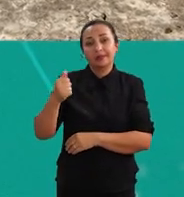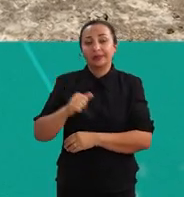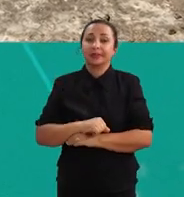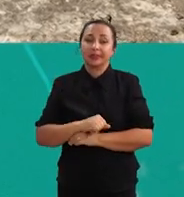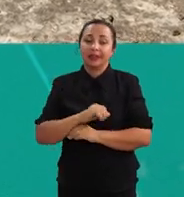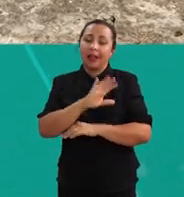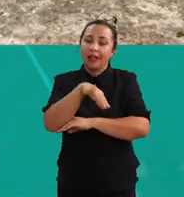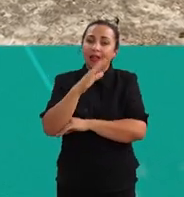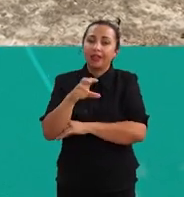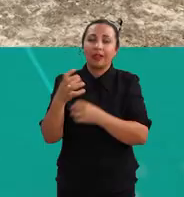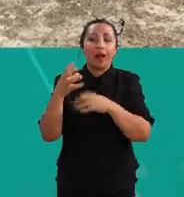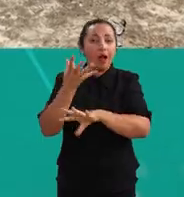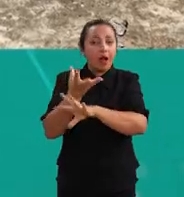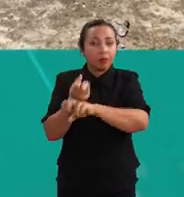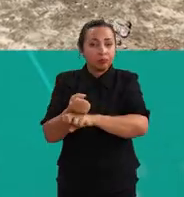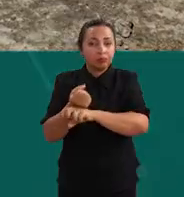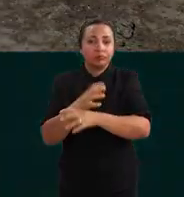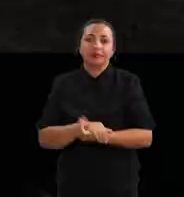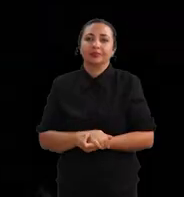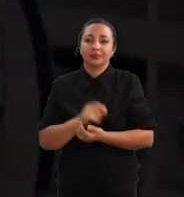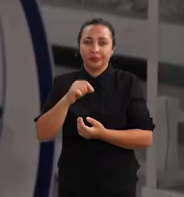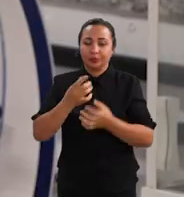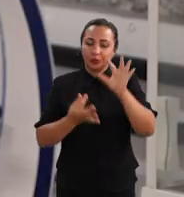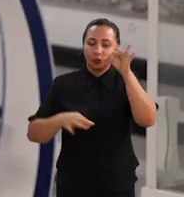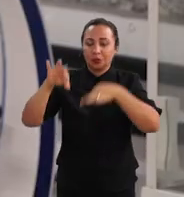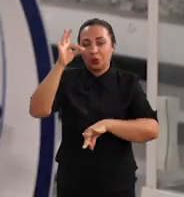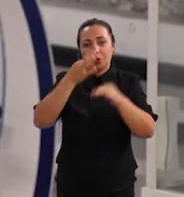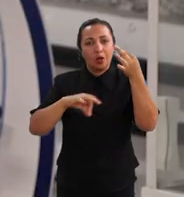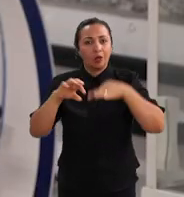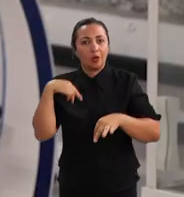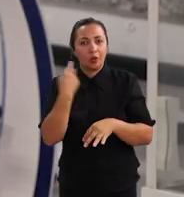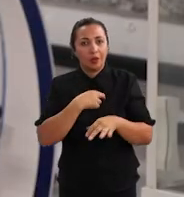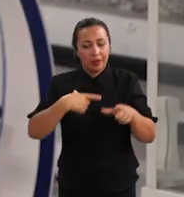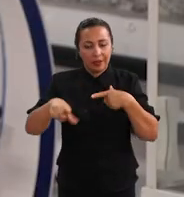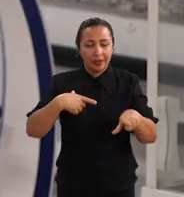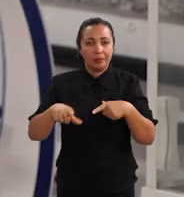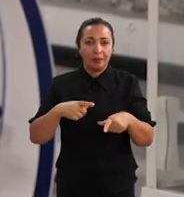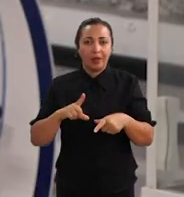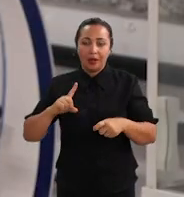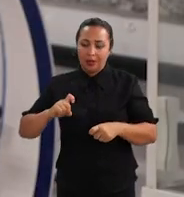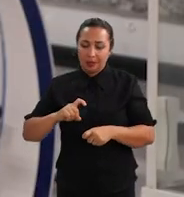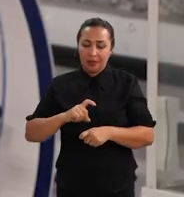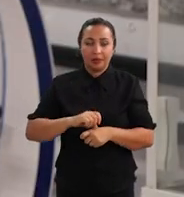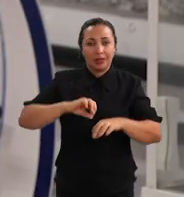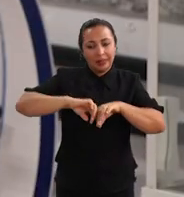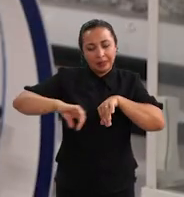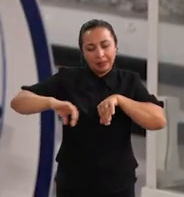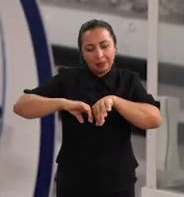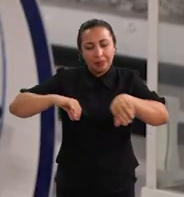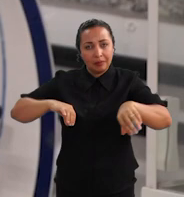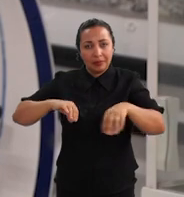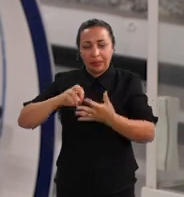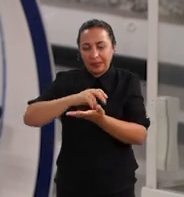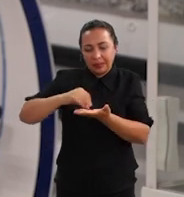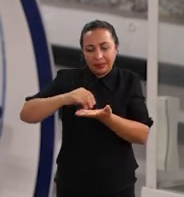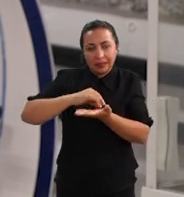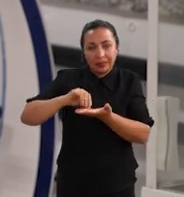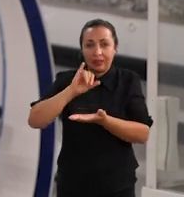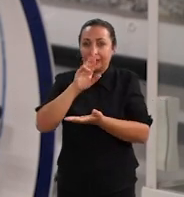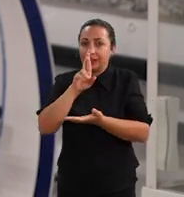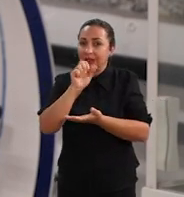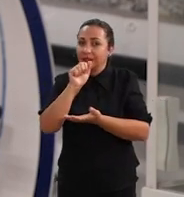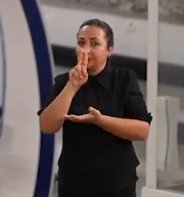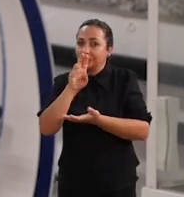recuperar, que são as espécies lá da cartilha. Aqui no laboratório, a gente trabalha com micro-organismos isolados do solo de